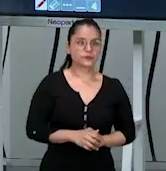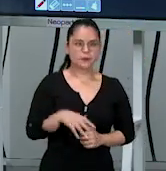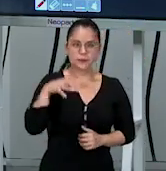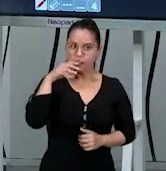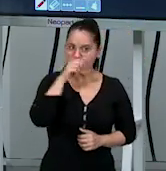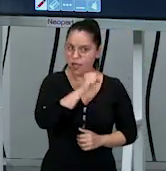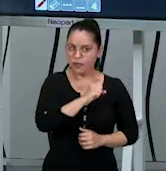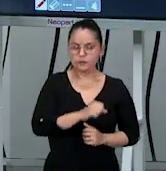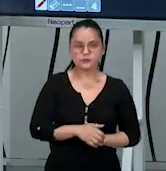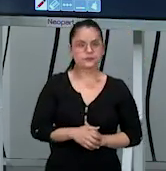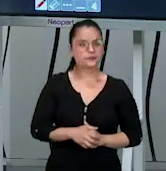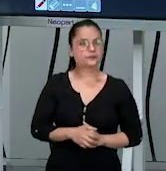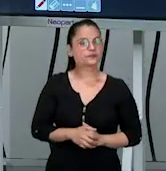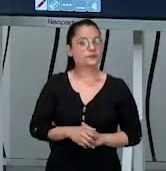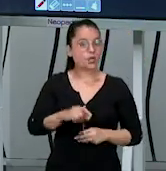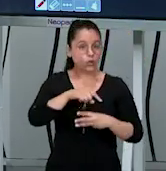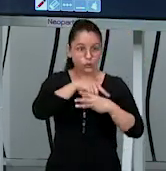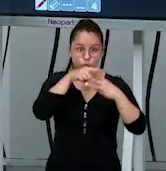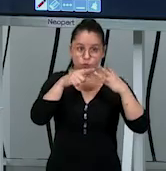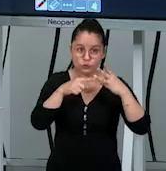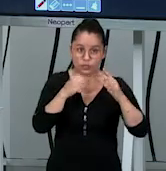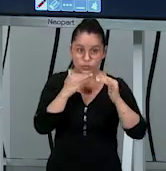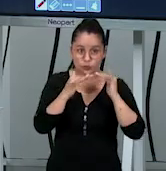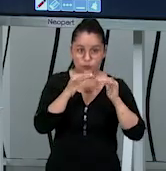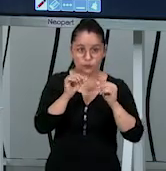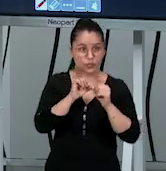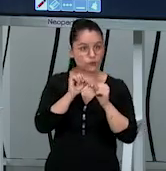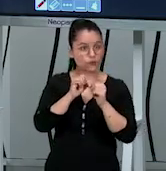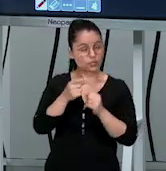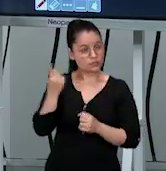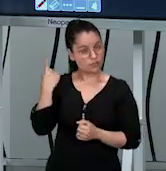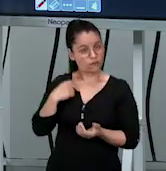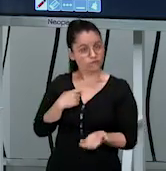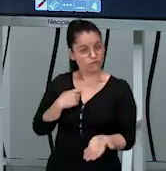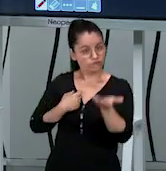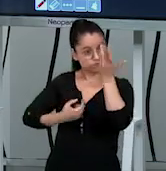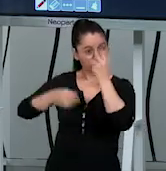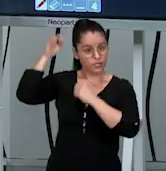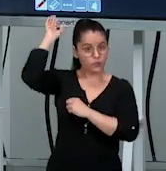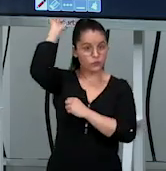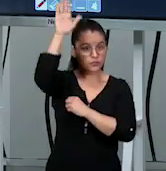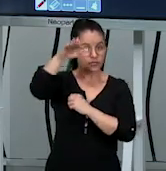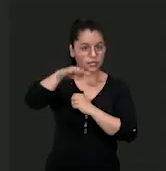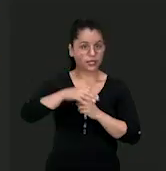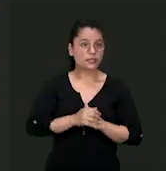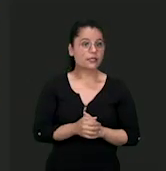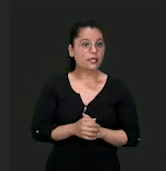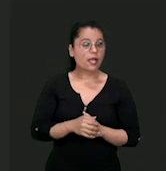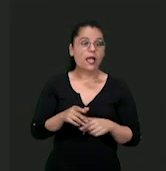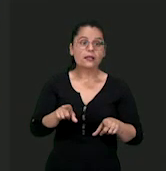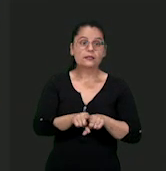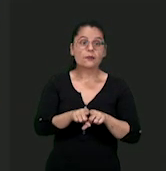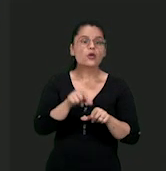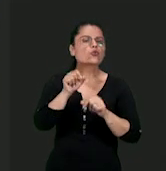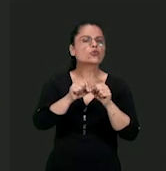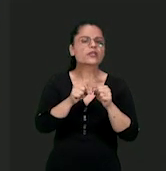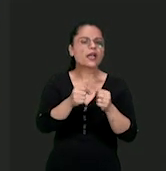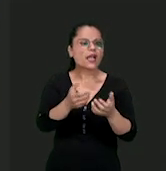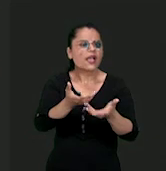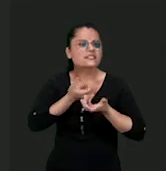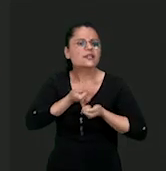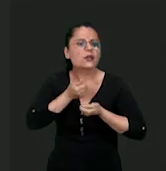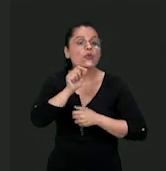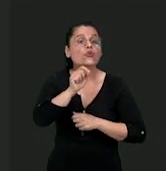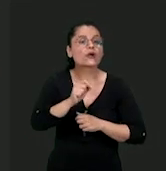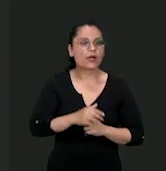certo? Então a partir desses três movimentos, eu faço o saque que a gente já explicou, eu faço a recepção. O que é uma recepção?